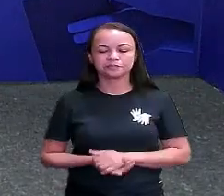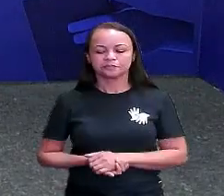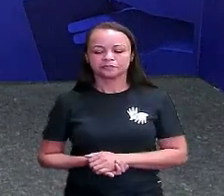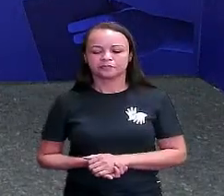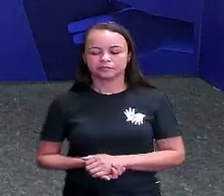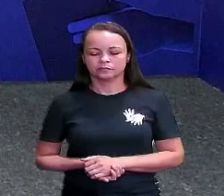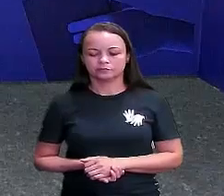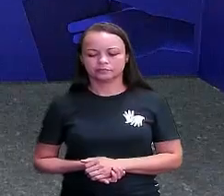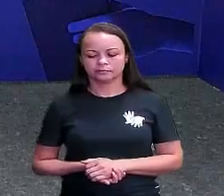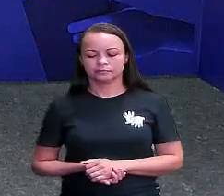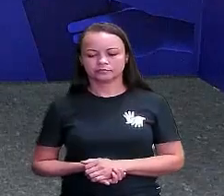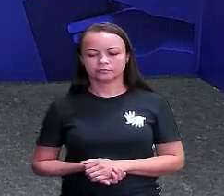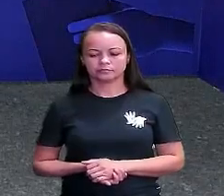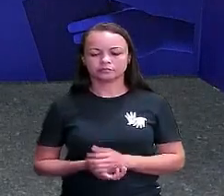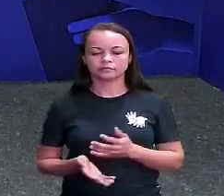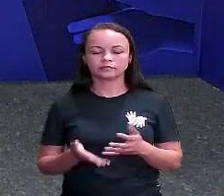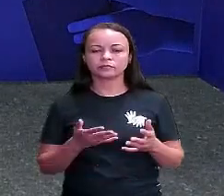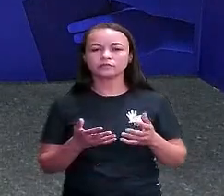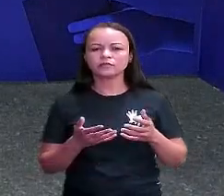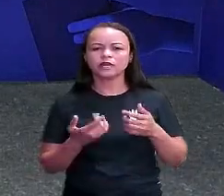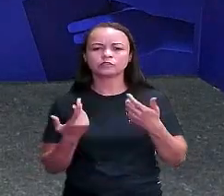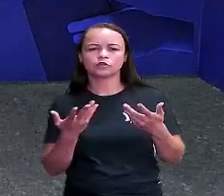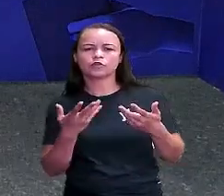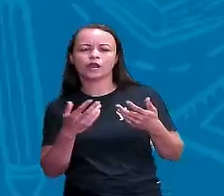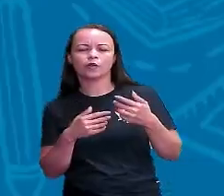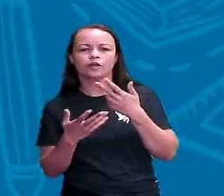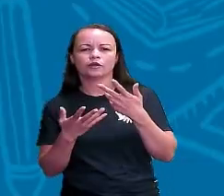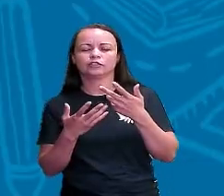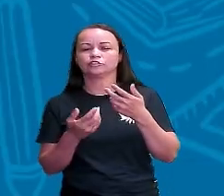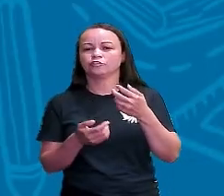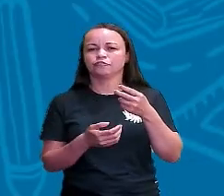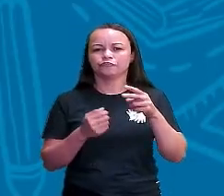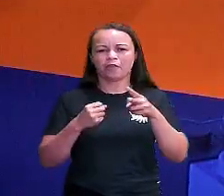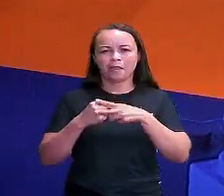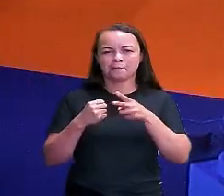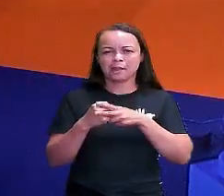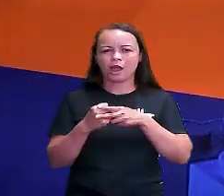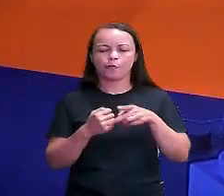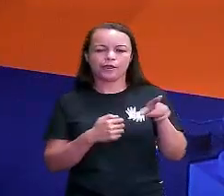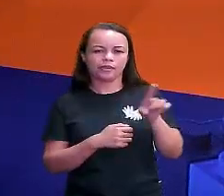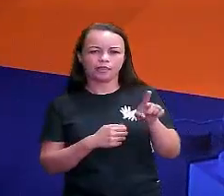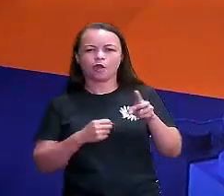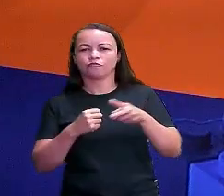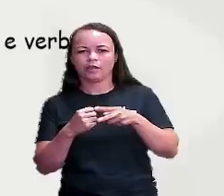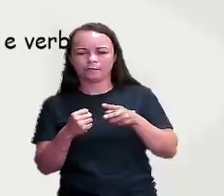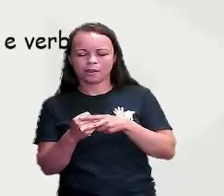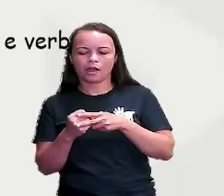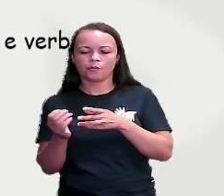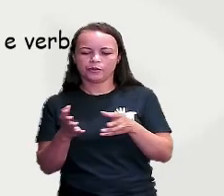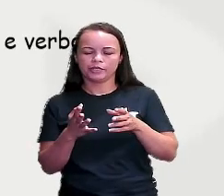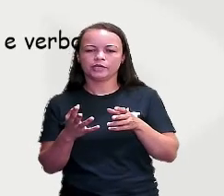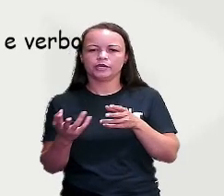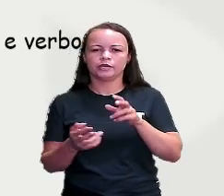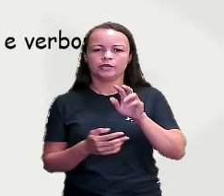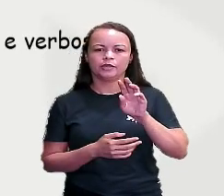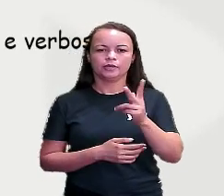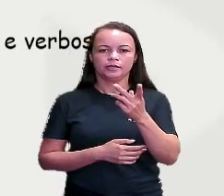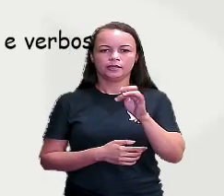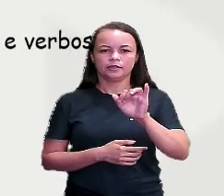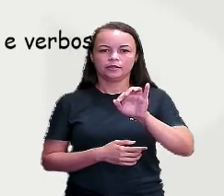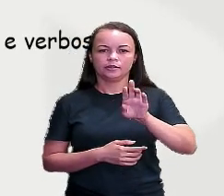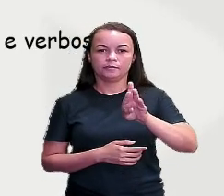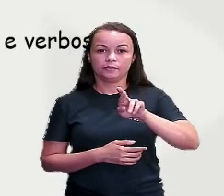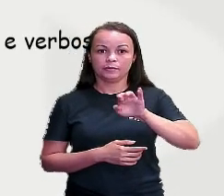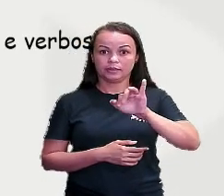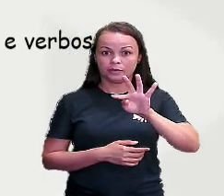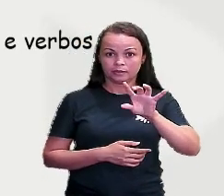vamos relacionar a linguagem verbal com a linguagem não verbal e híbrida. Na construção dos sentidos dos